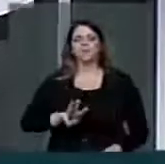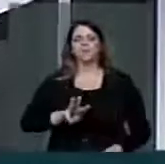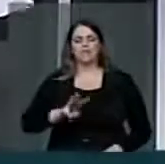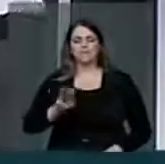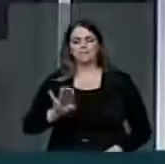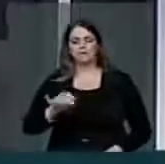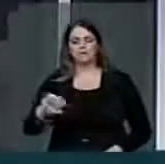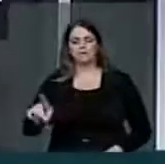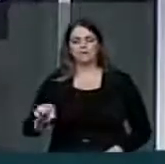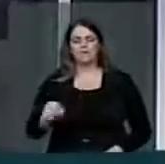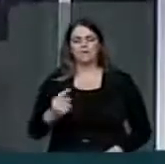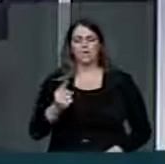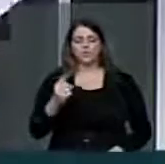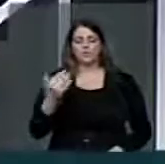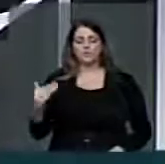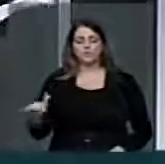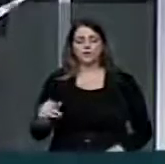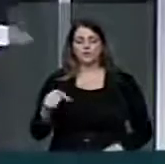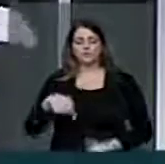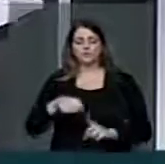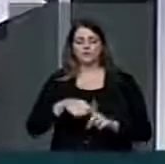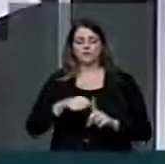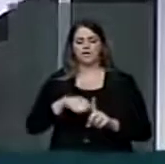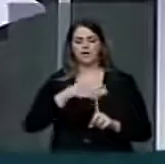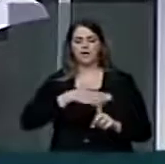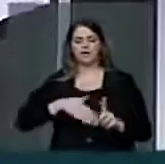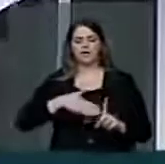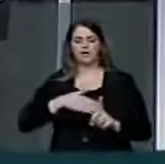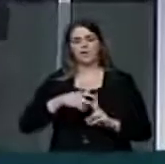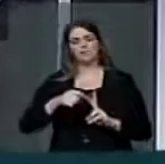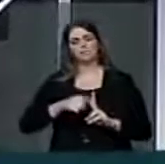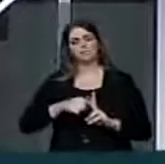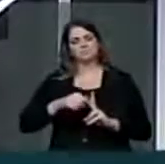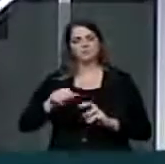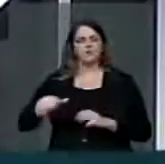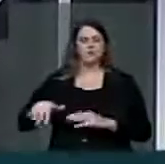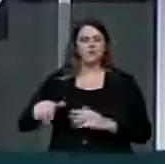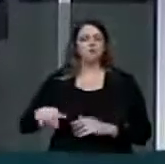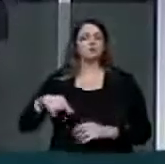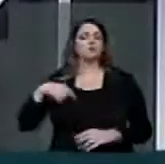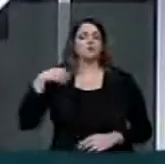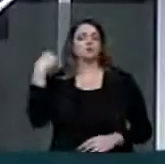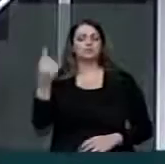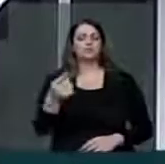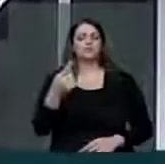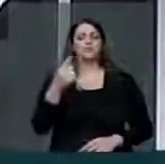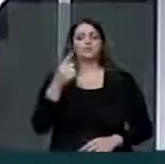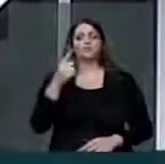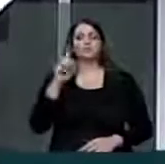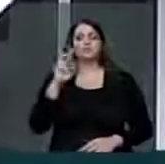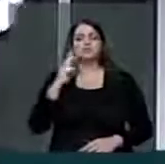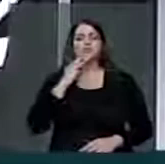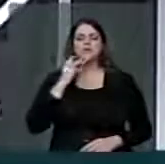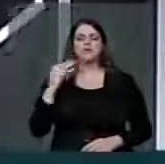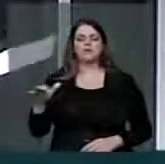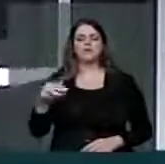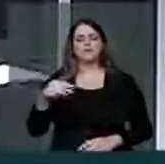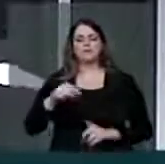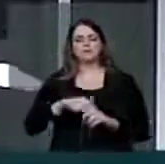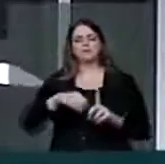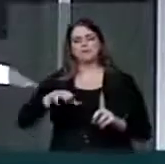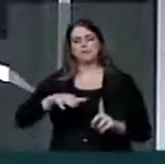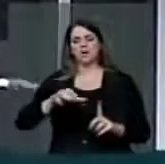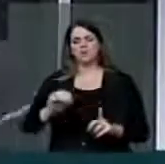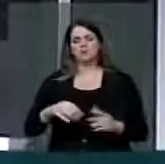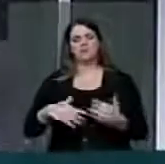,5 bilhão ainda este mês de agosto, mais tarde da mês de setembro, e 1 bilhão lá no mês, 1,5 bilhão no mês de março. Mas o fato é